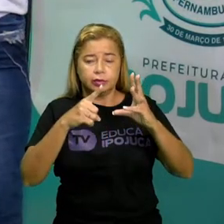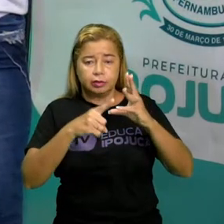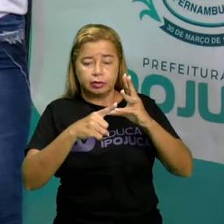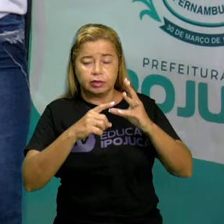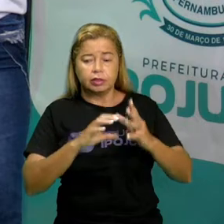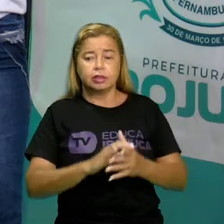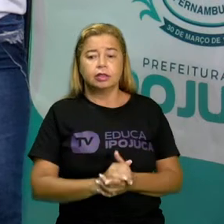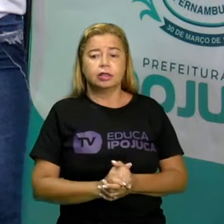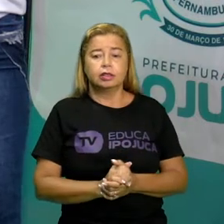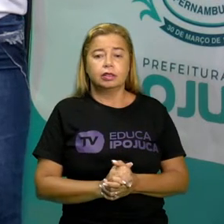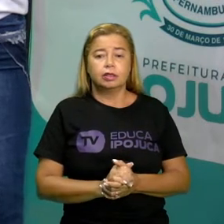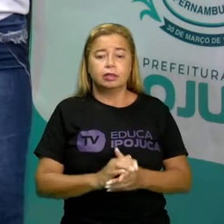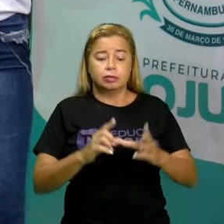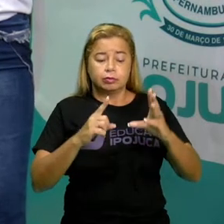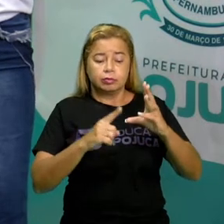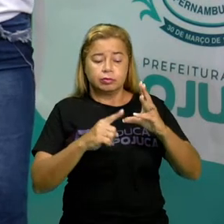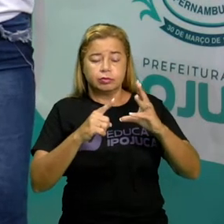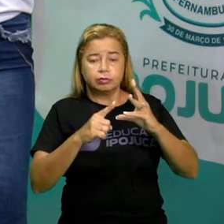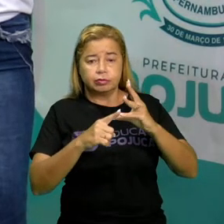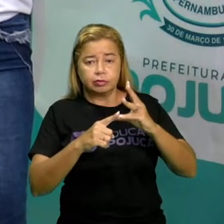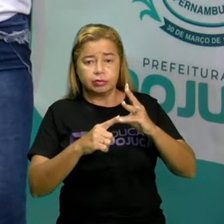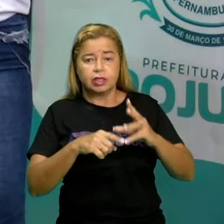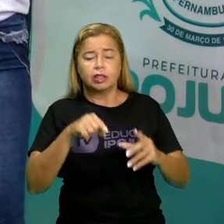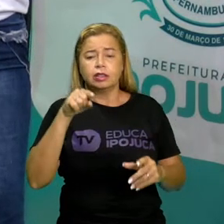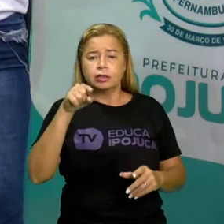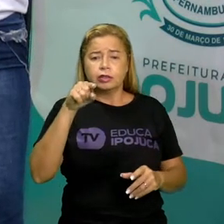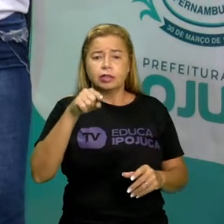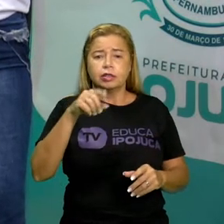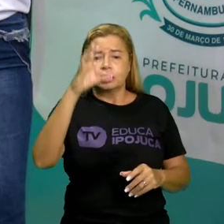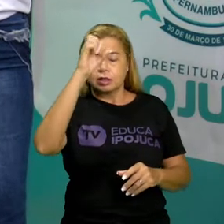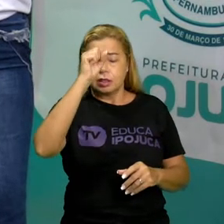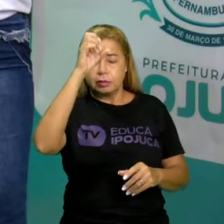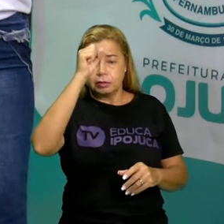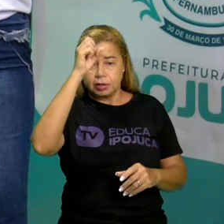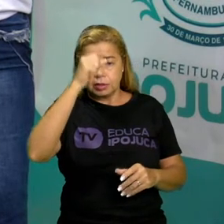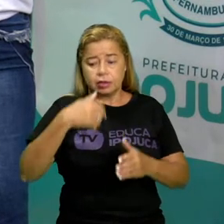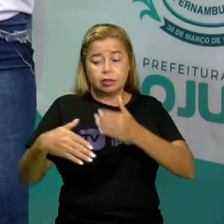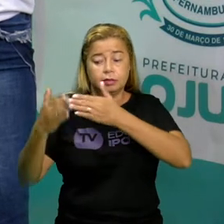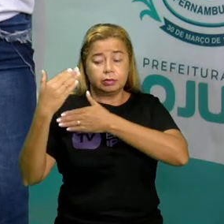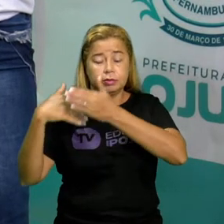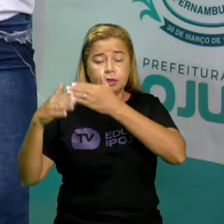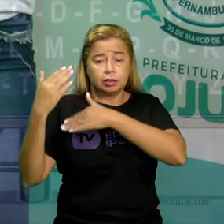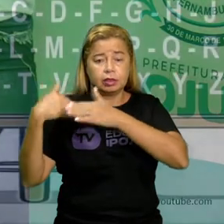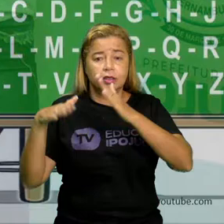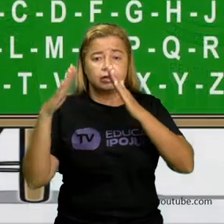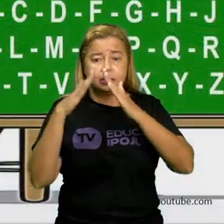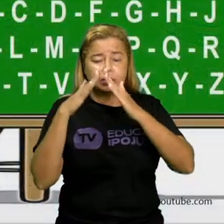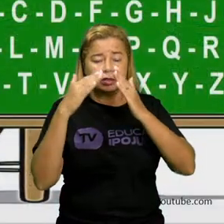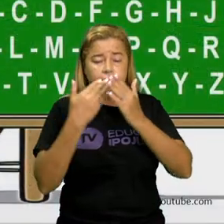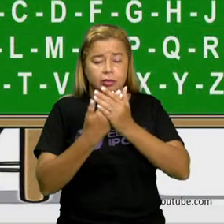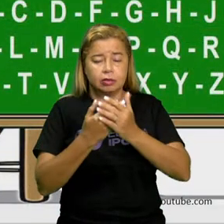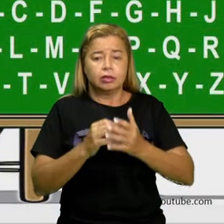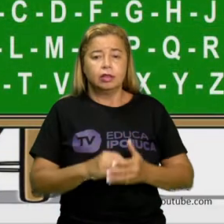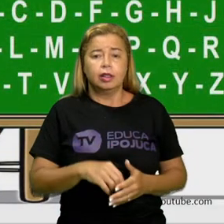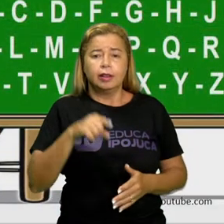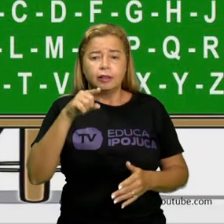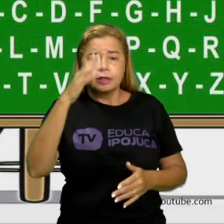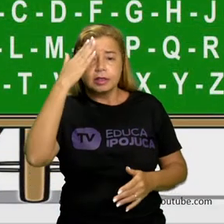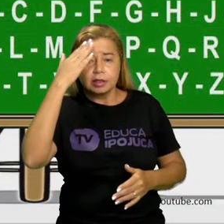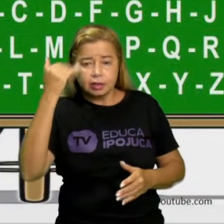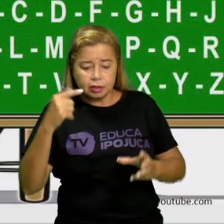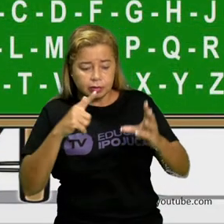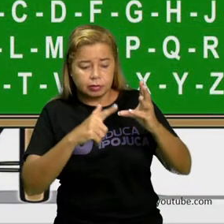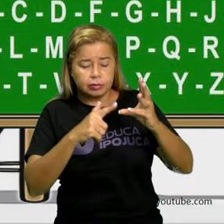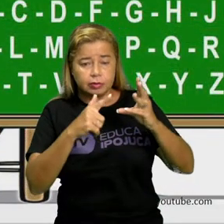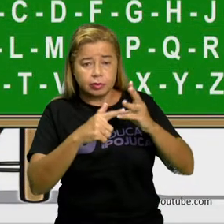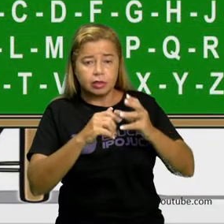anteriormente. As vogais, vocês aprenderam lá com a tia na escola. Quem lembra das vogais? Vamos relembrar?